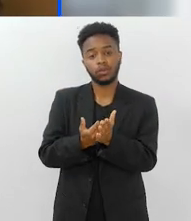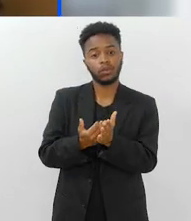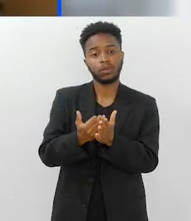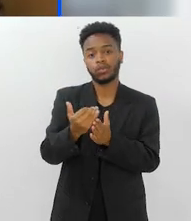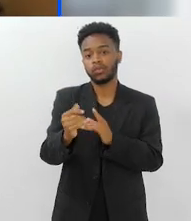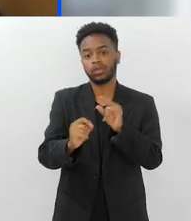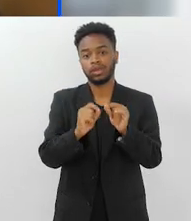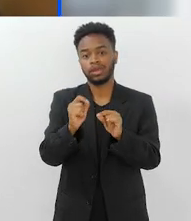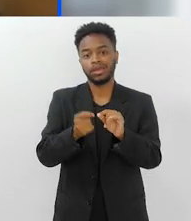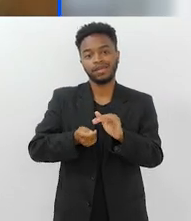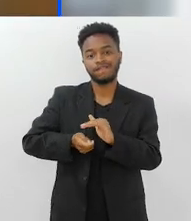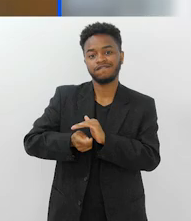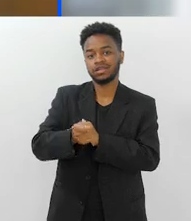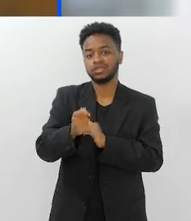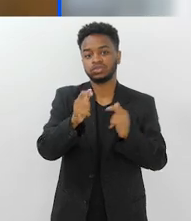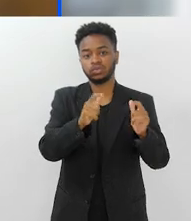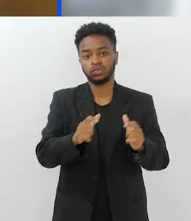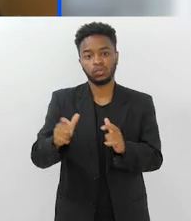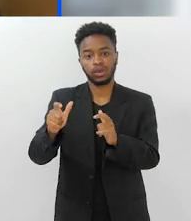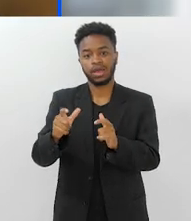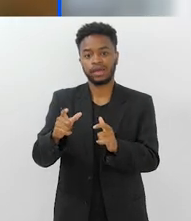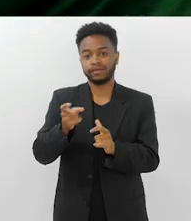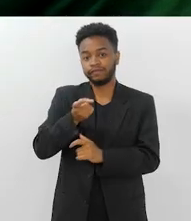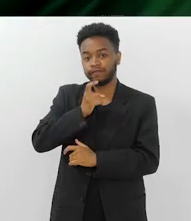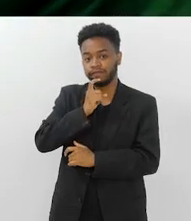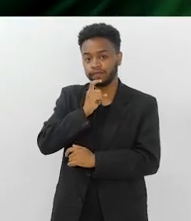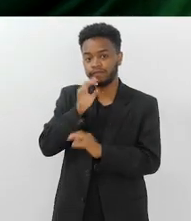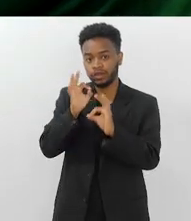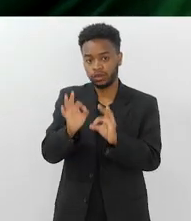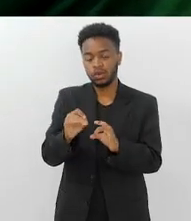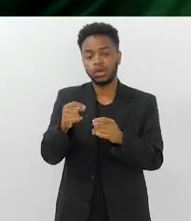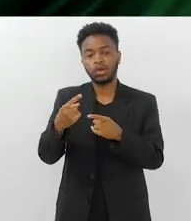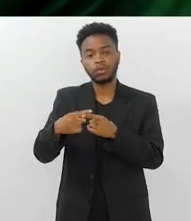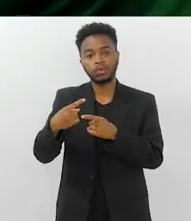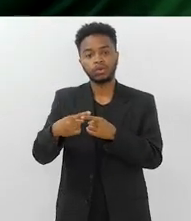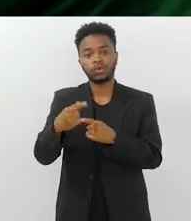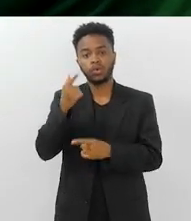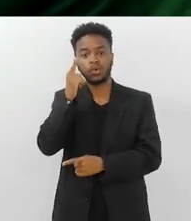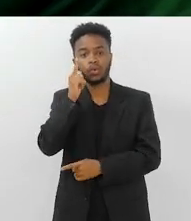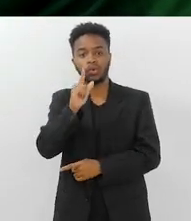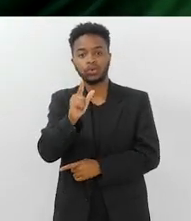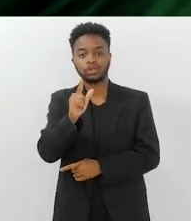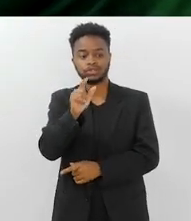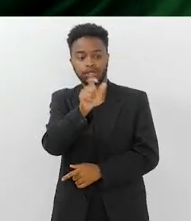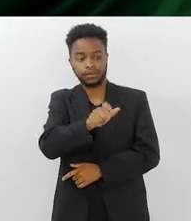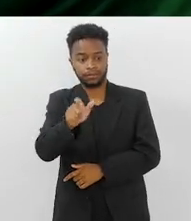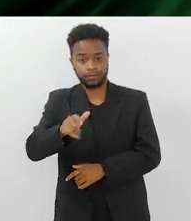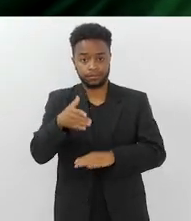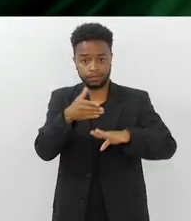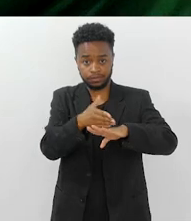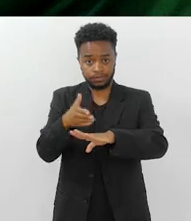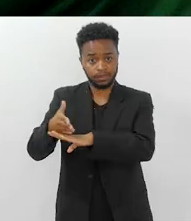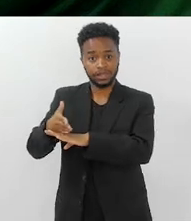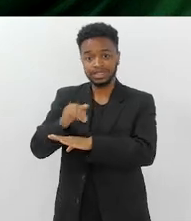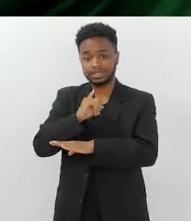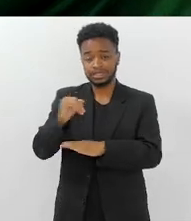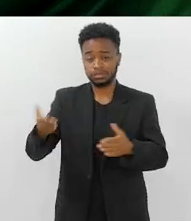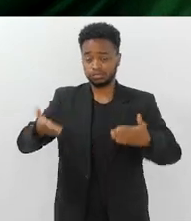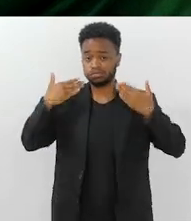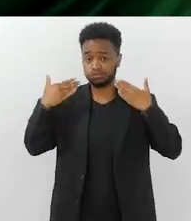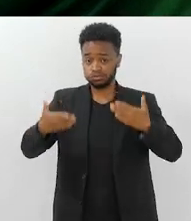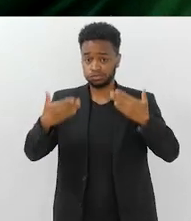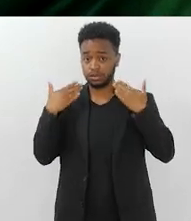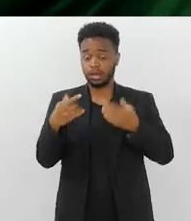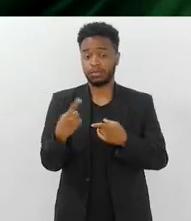a investir em lugares de resfriamento, né? Onde essa população possa frequentar durante uma onda de